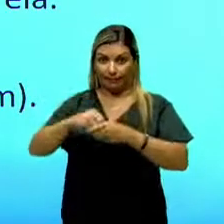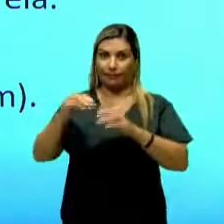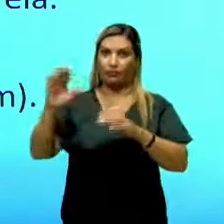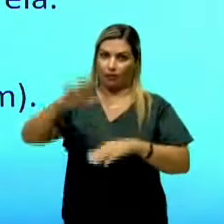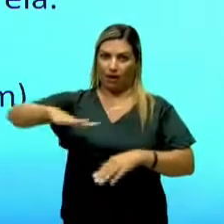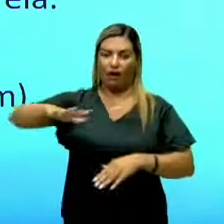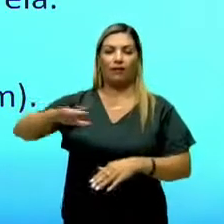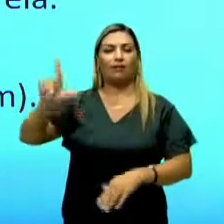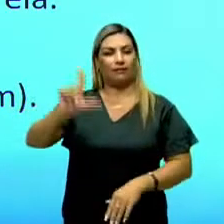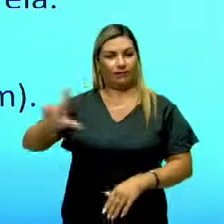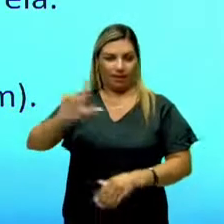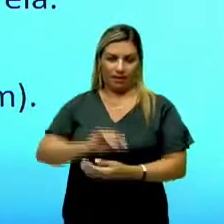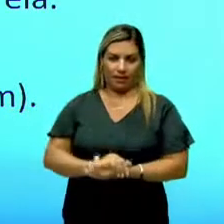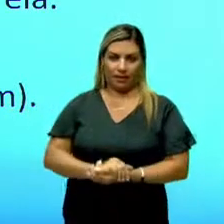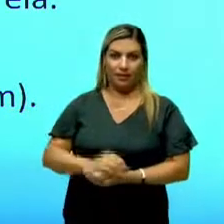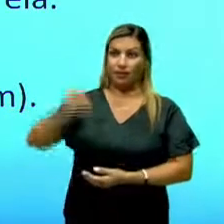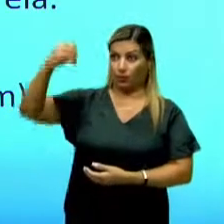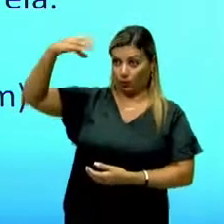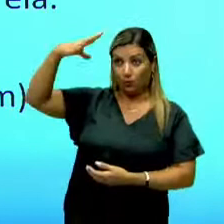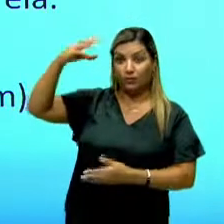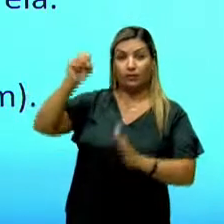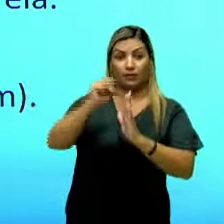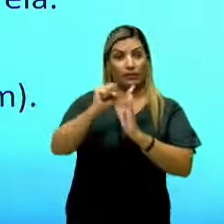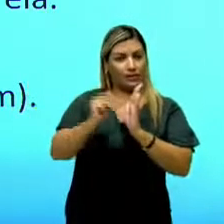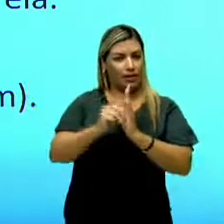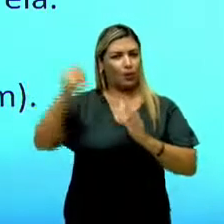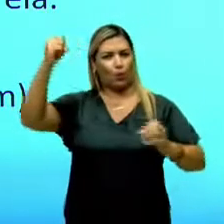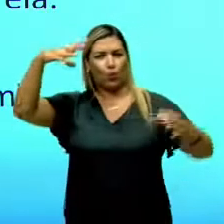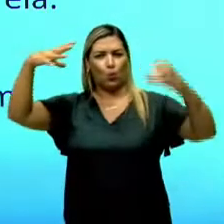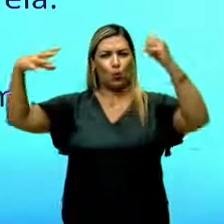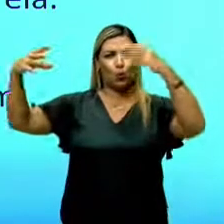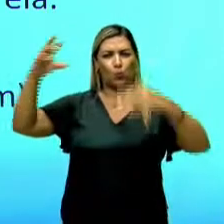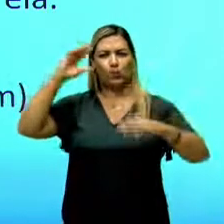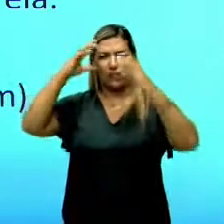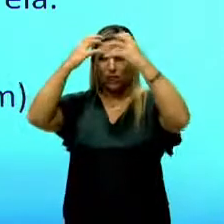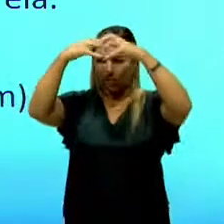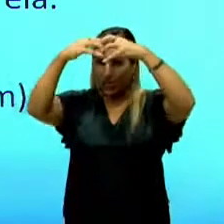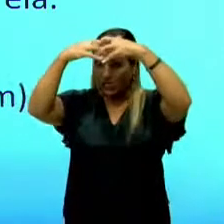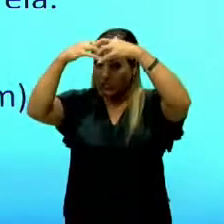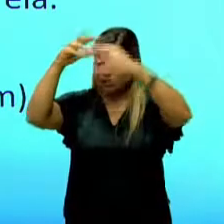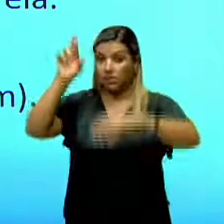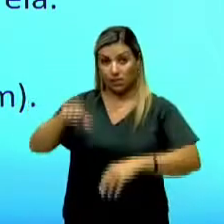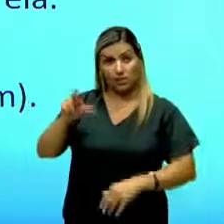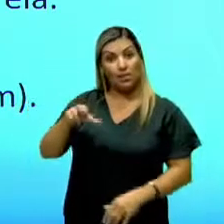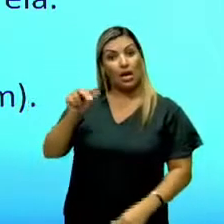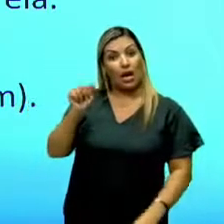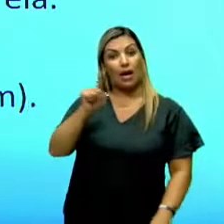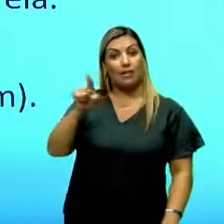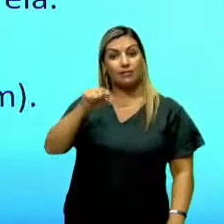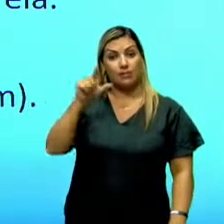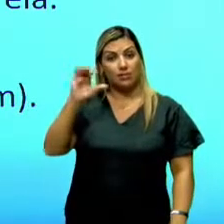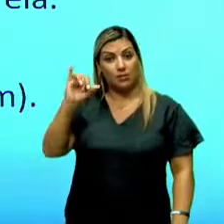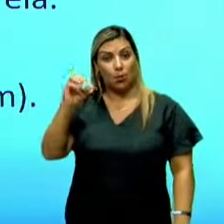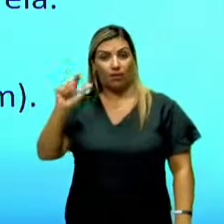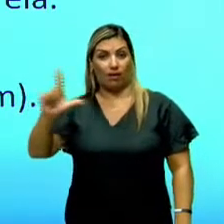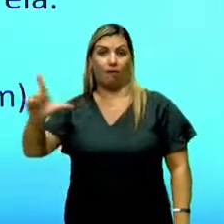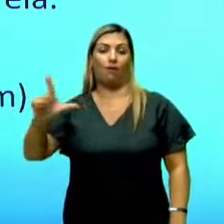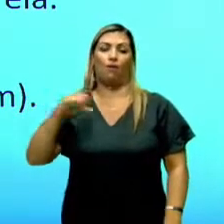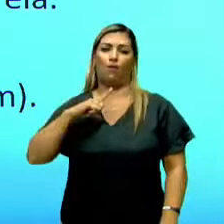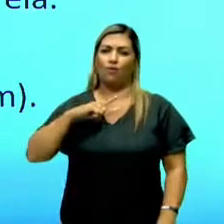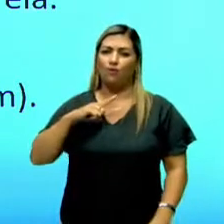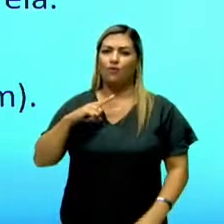literária? Como eu já disse, é o iluminismo, o século das luzes, da racionalidade, né? Essa racionalidade vai